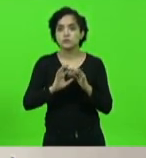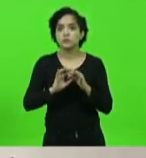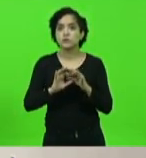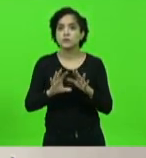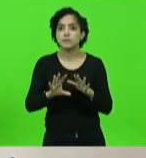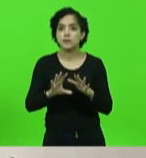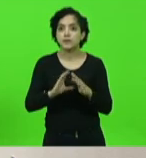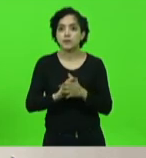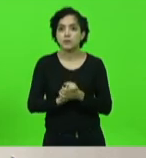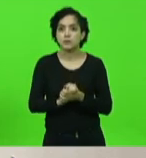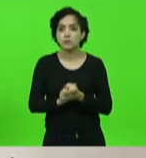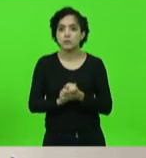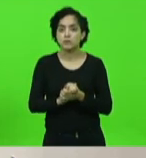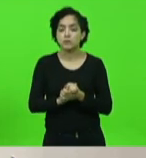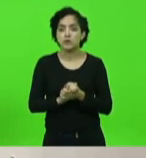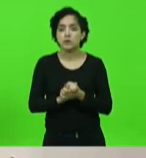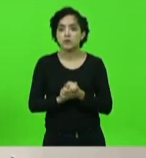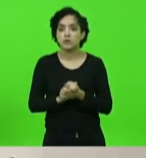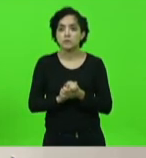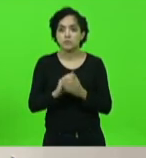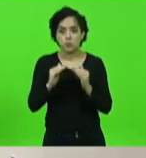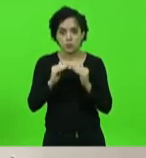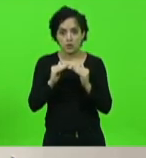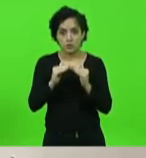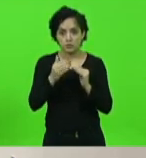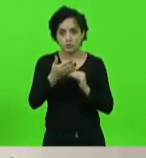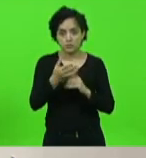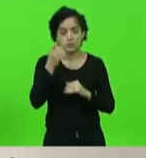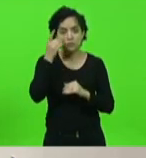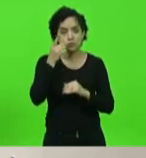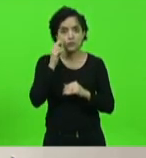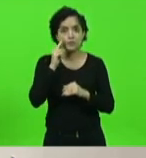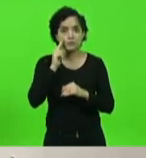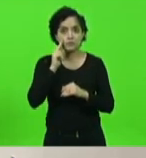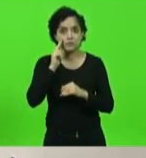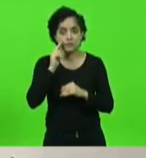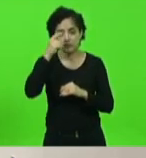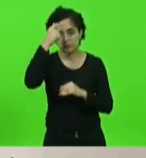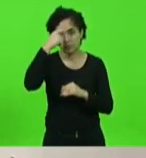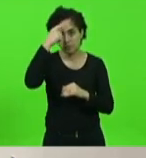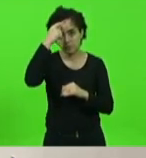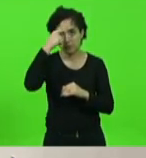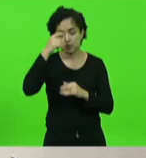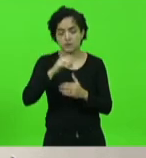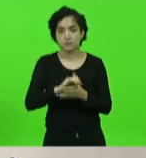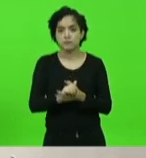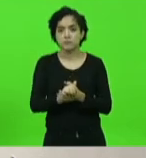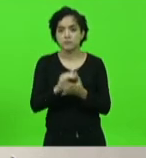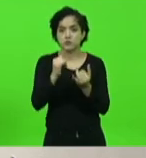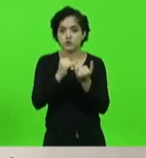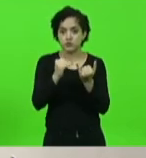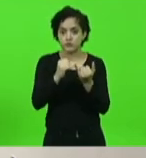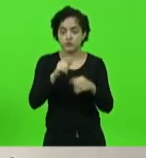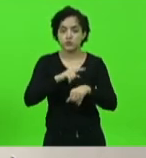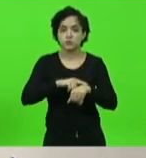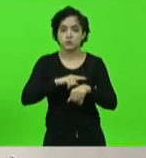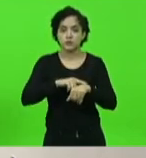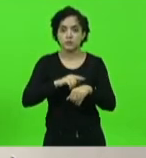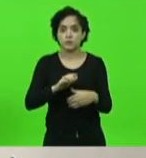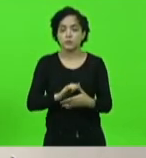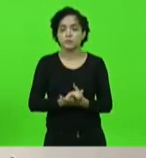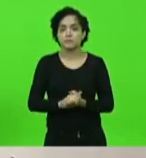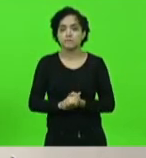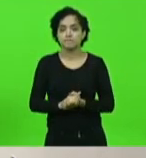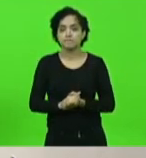vejo aqui que em comum acordo o deputado Ivan e o deputado Maurício farão a divisão do tempo 7 minutos e 30 segundos